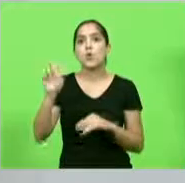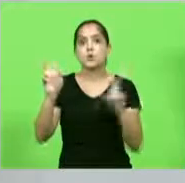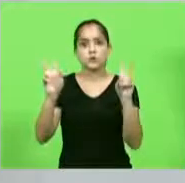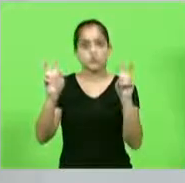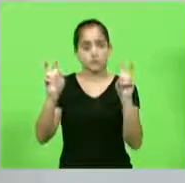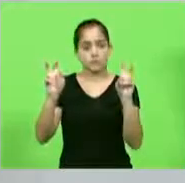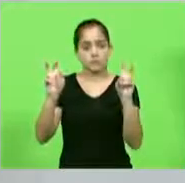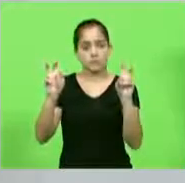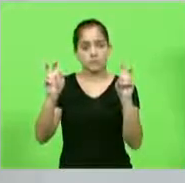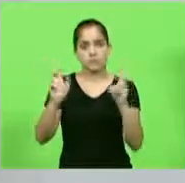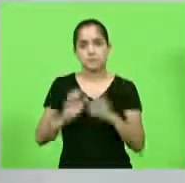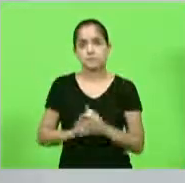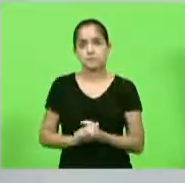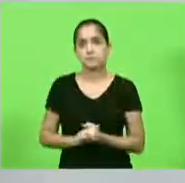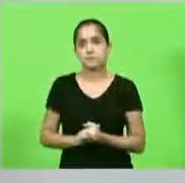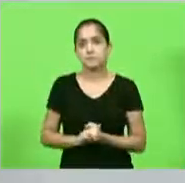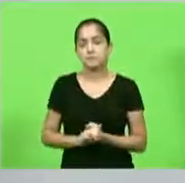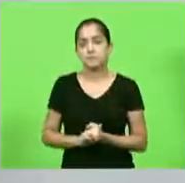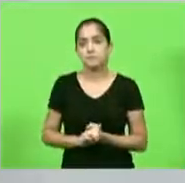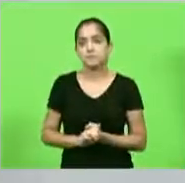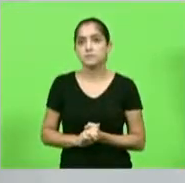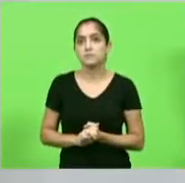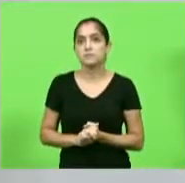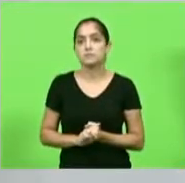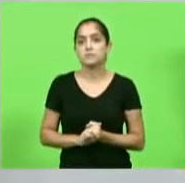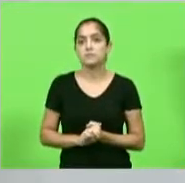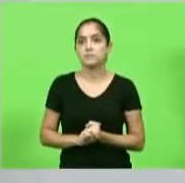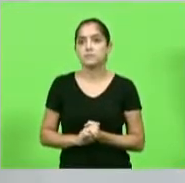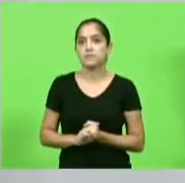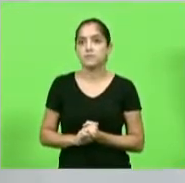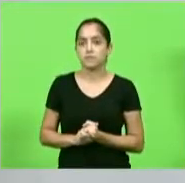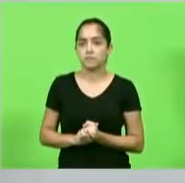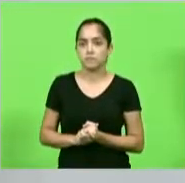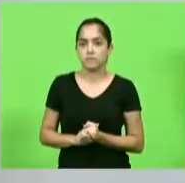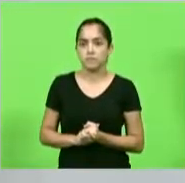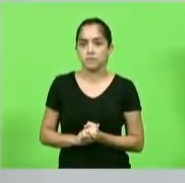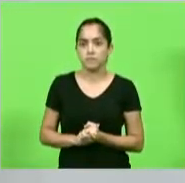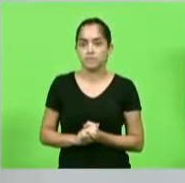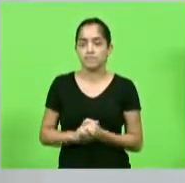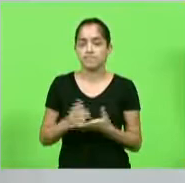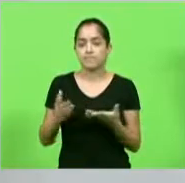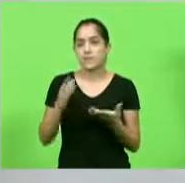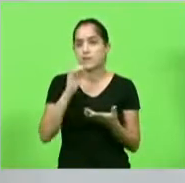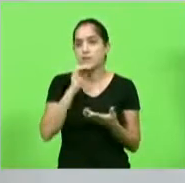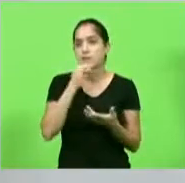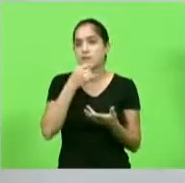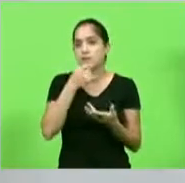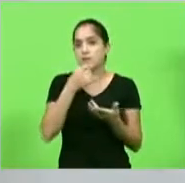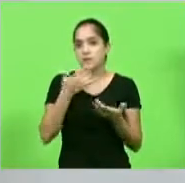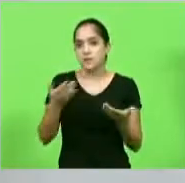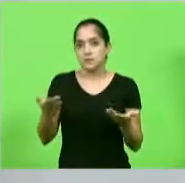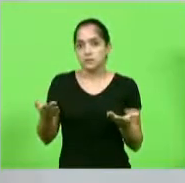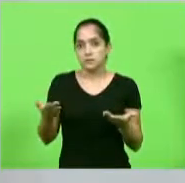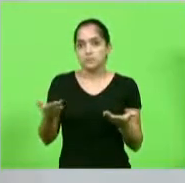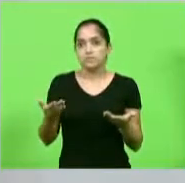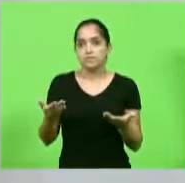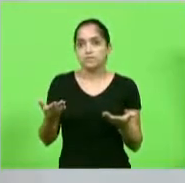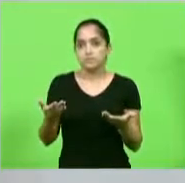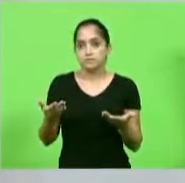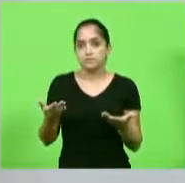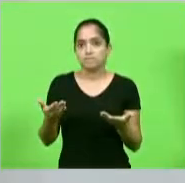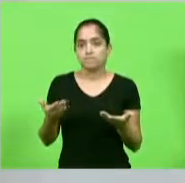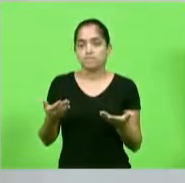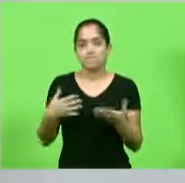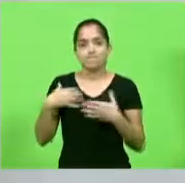assunto que me traz à tribuna, senhor presidente, e que infelizmente nos